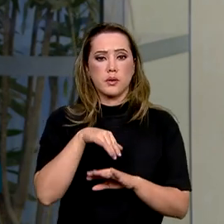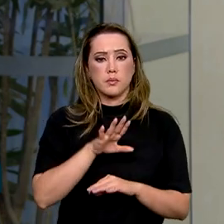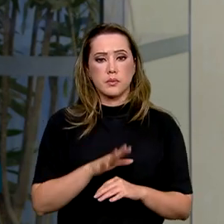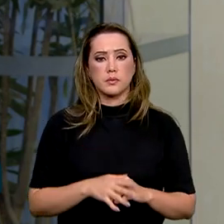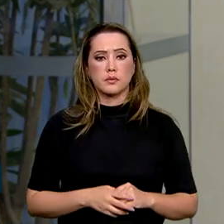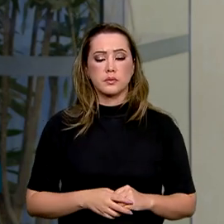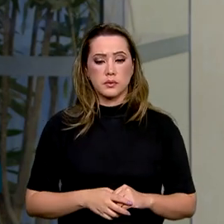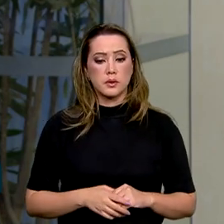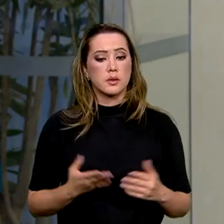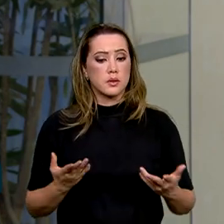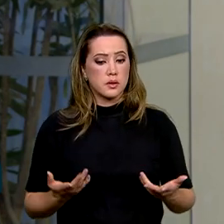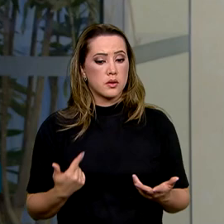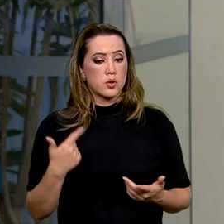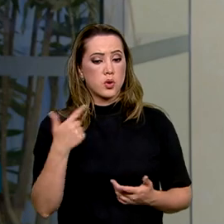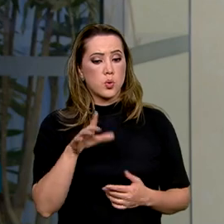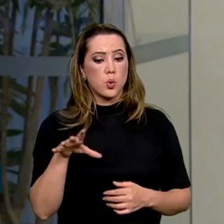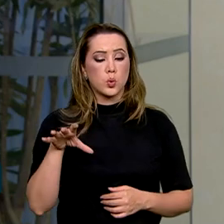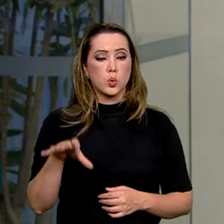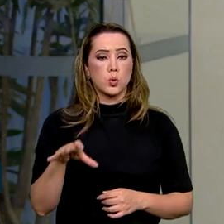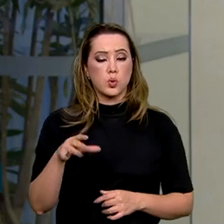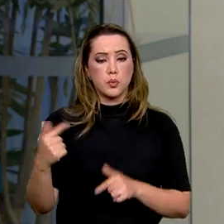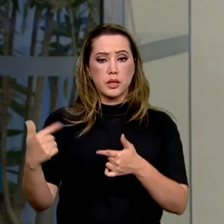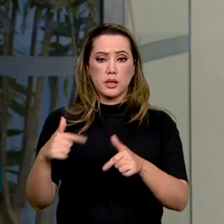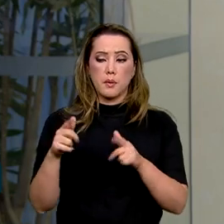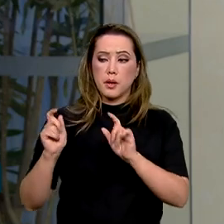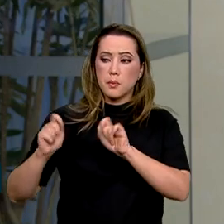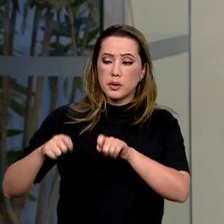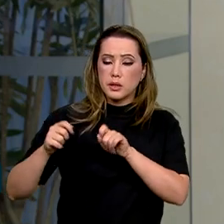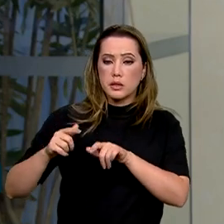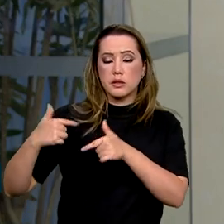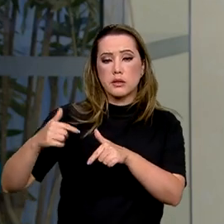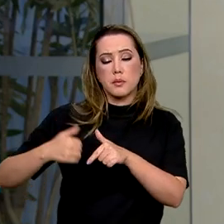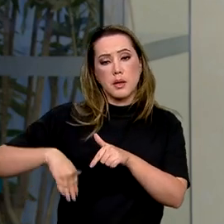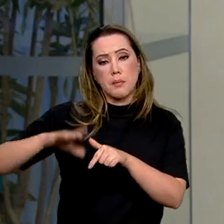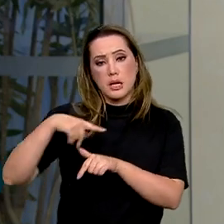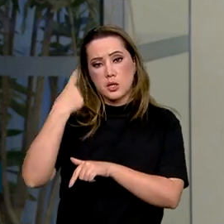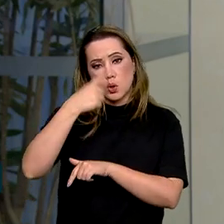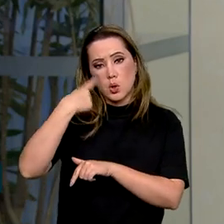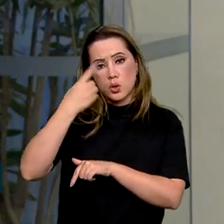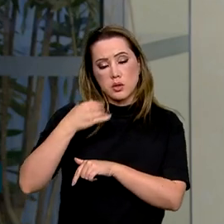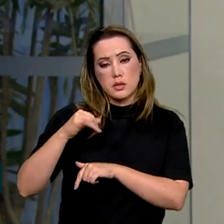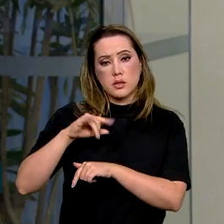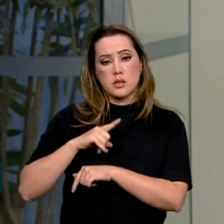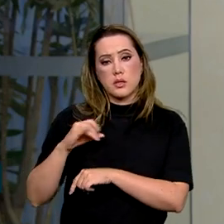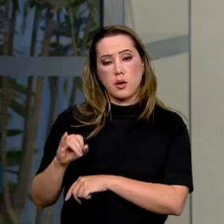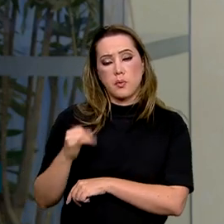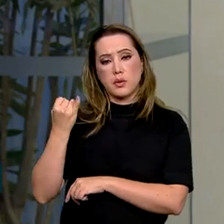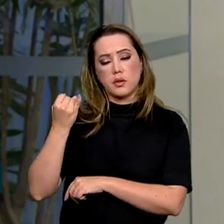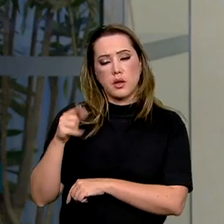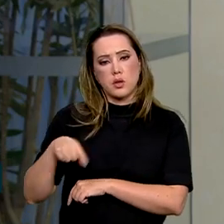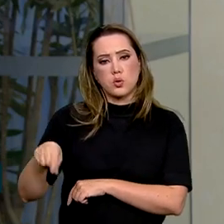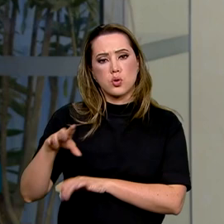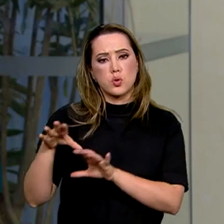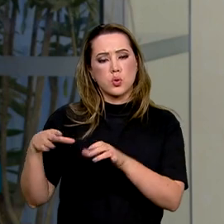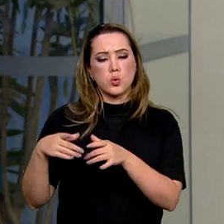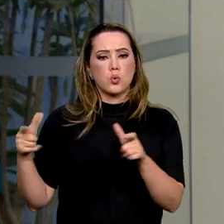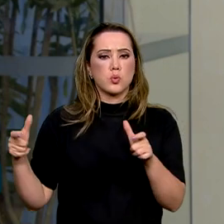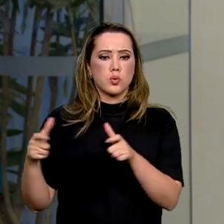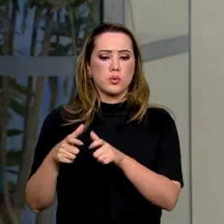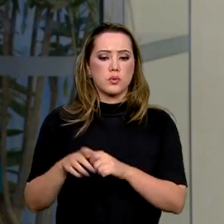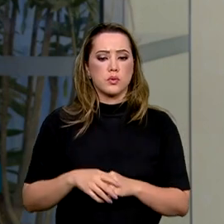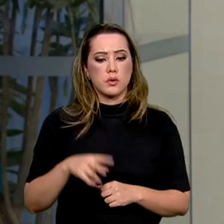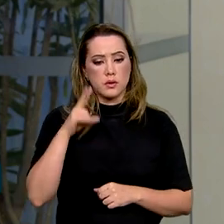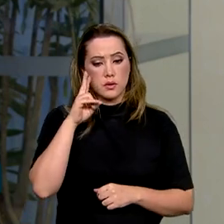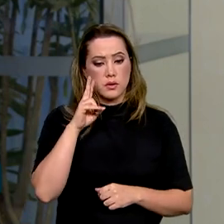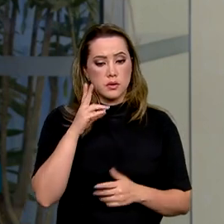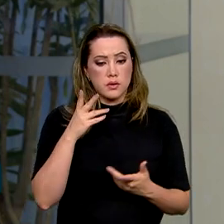estável. E aquele outro grupo que trabalha e poderia trabalhar mais horas, se tivesse oportunidade, esse grupo diminuiu. O